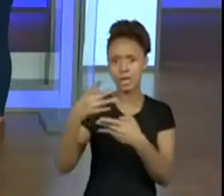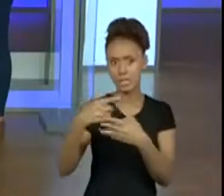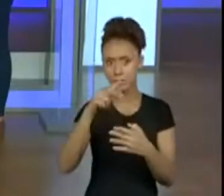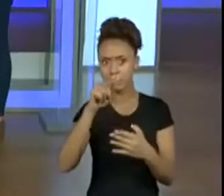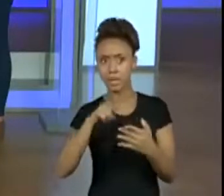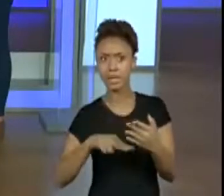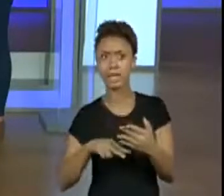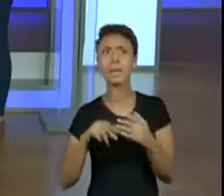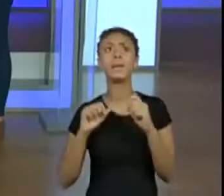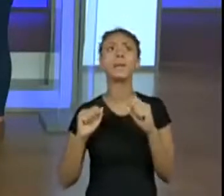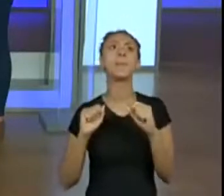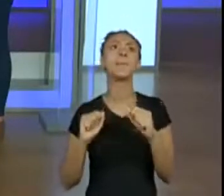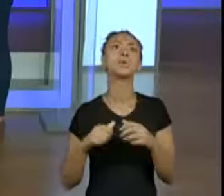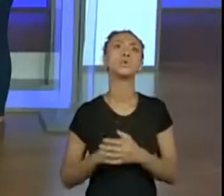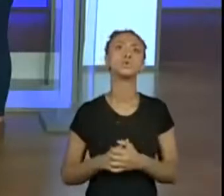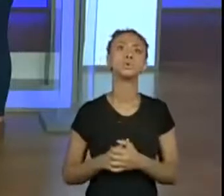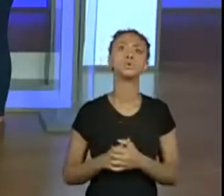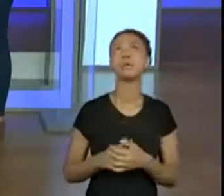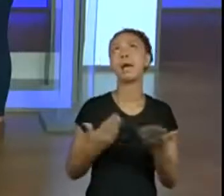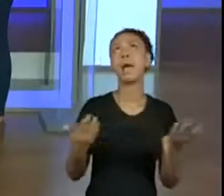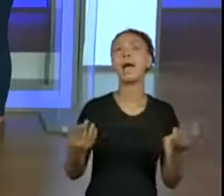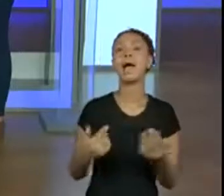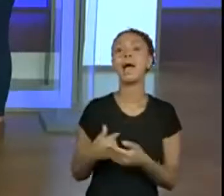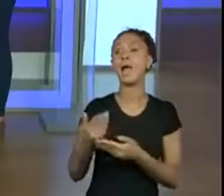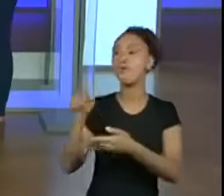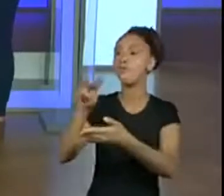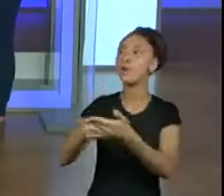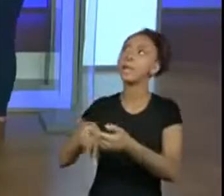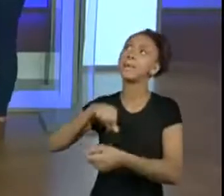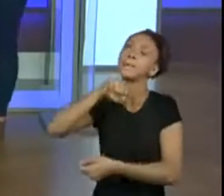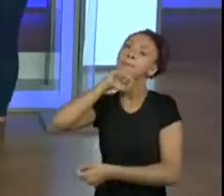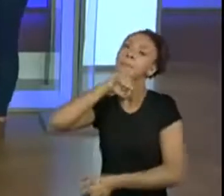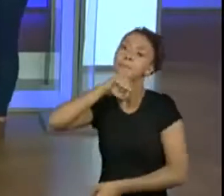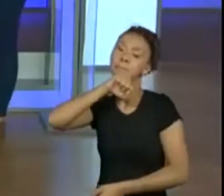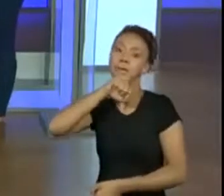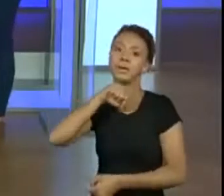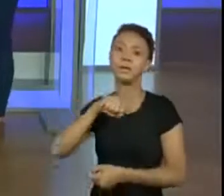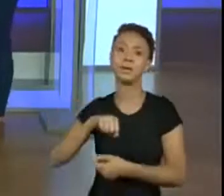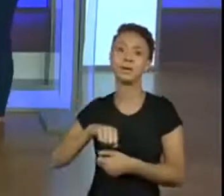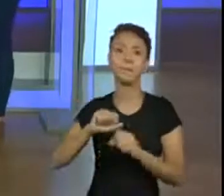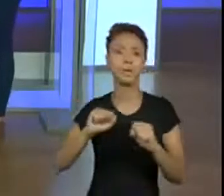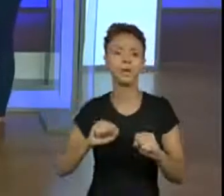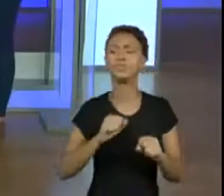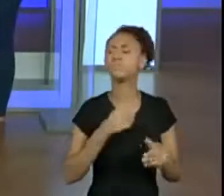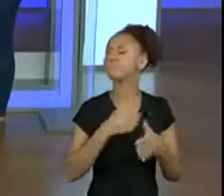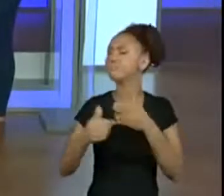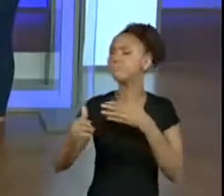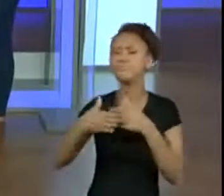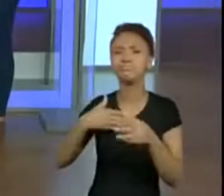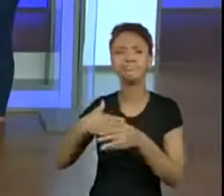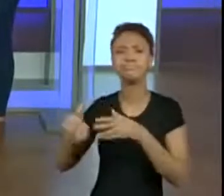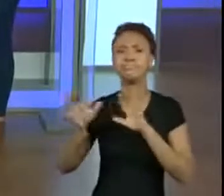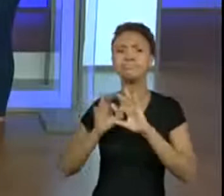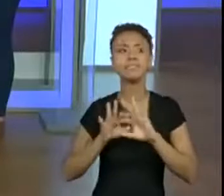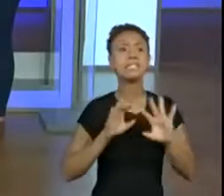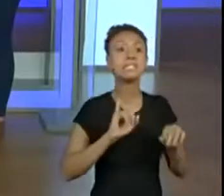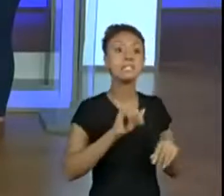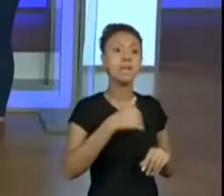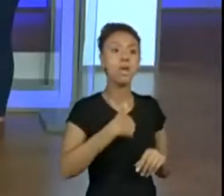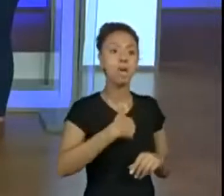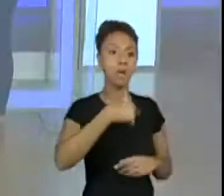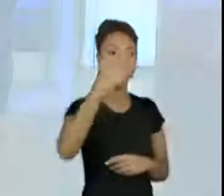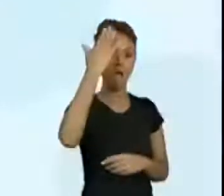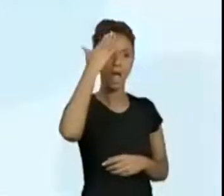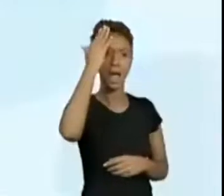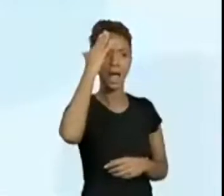mudar de para quem? Tipo, para a minha mãezinha, para a mãe. Para quem for a pessoa para quem você for oferecer. Se eu entender